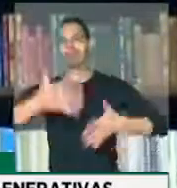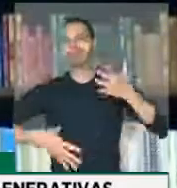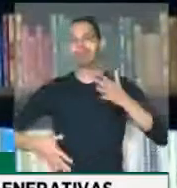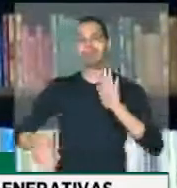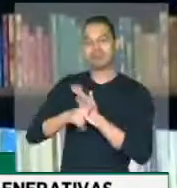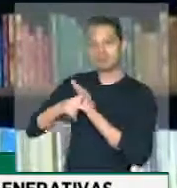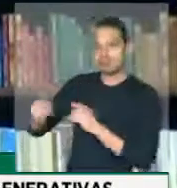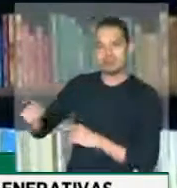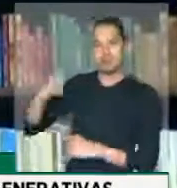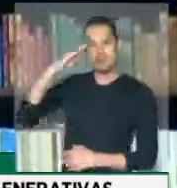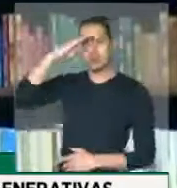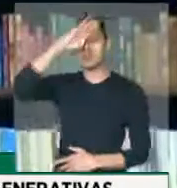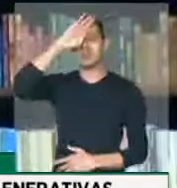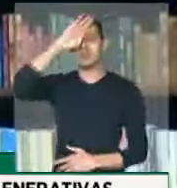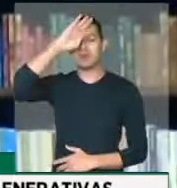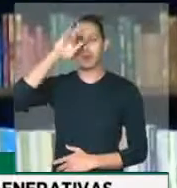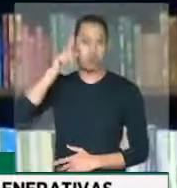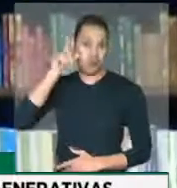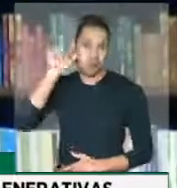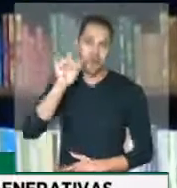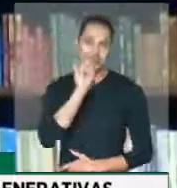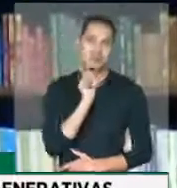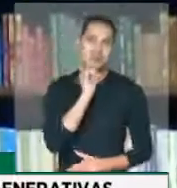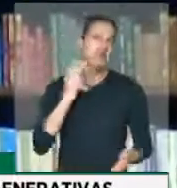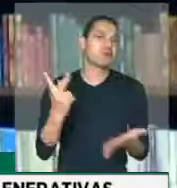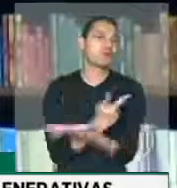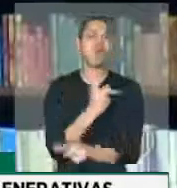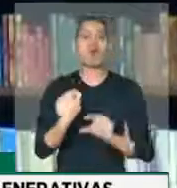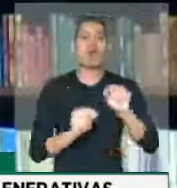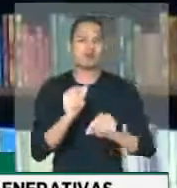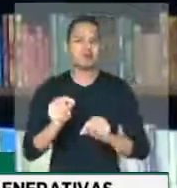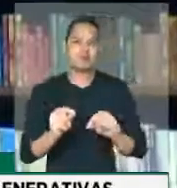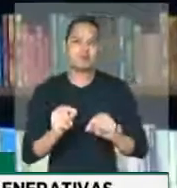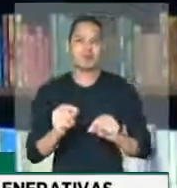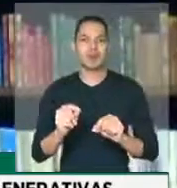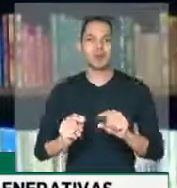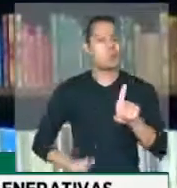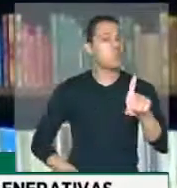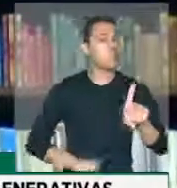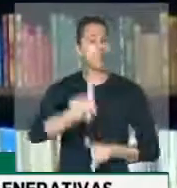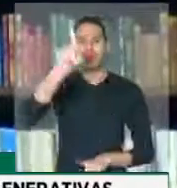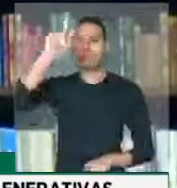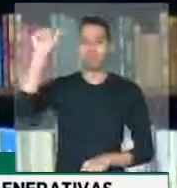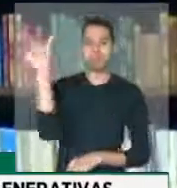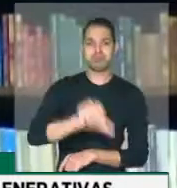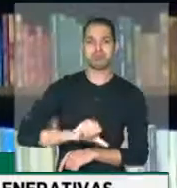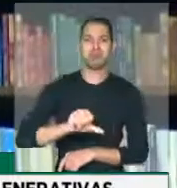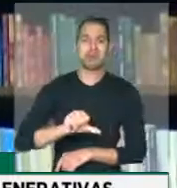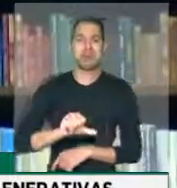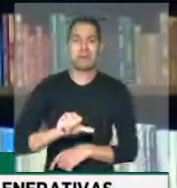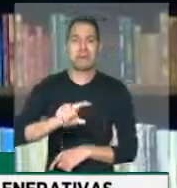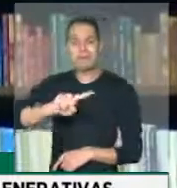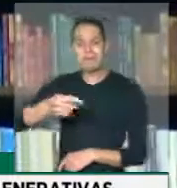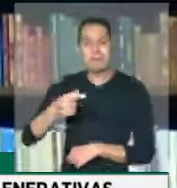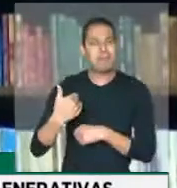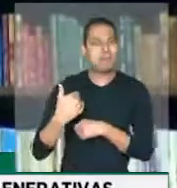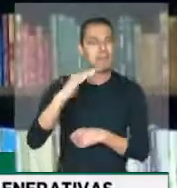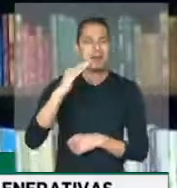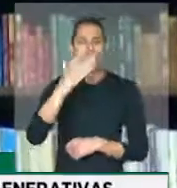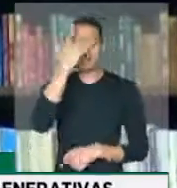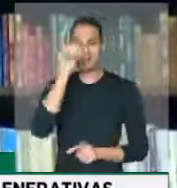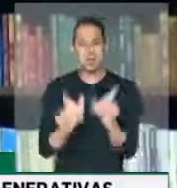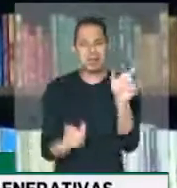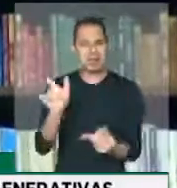presidente da República. Ontem, por exemplo, um recorde maldito, mais de mil brasileiros